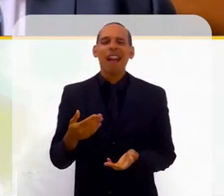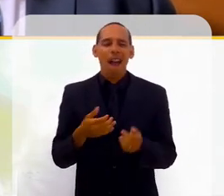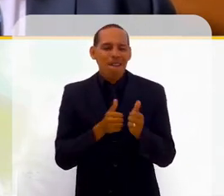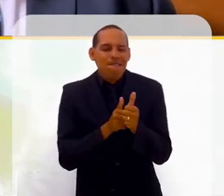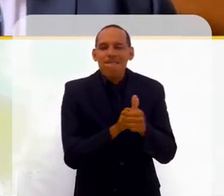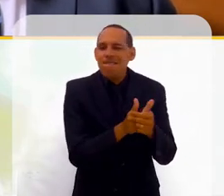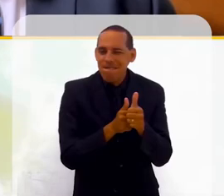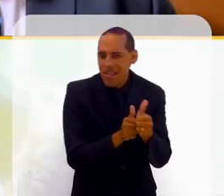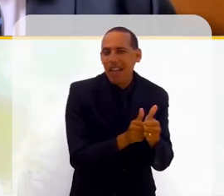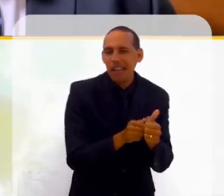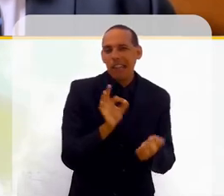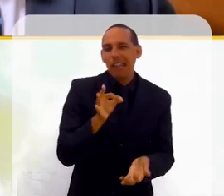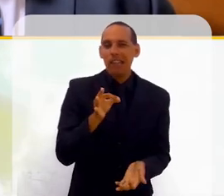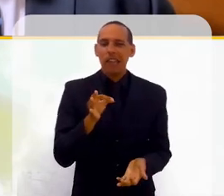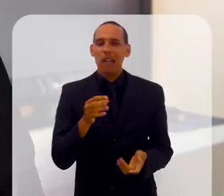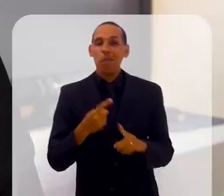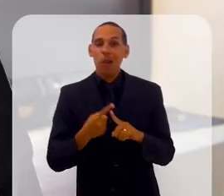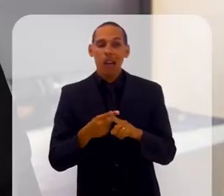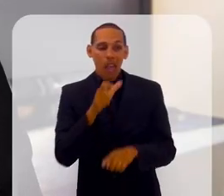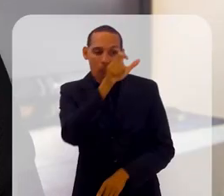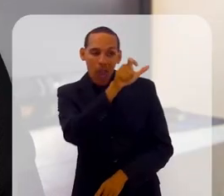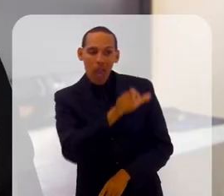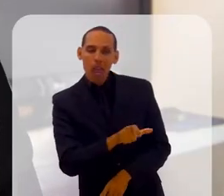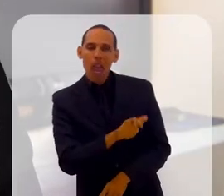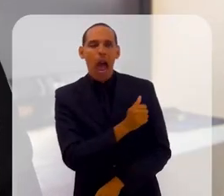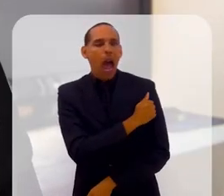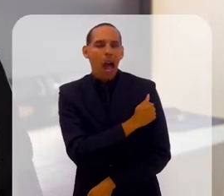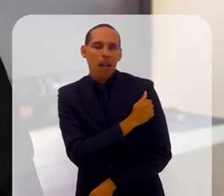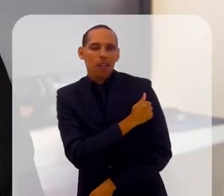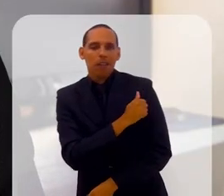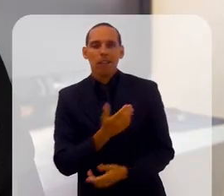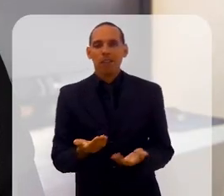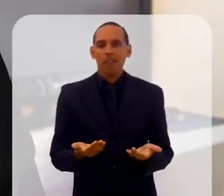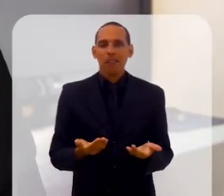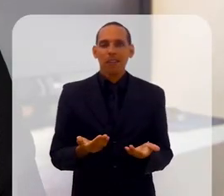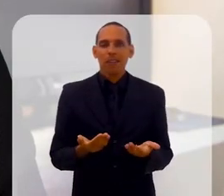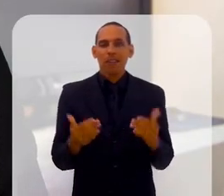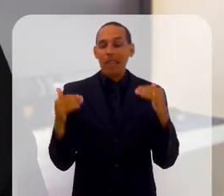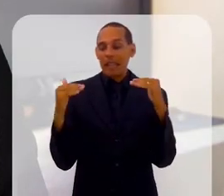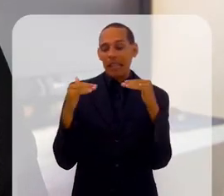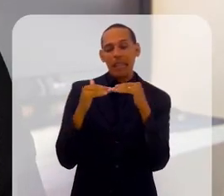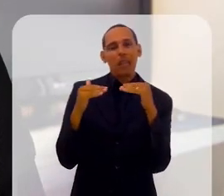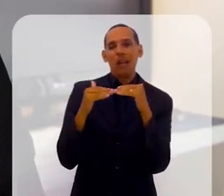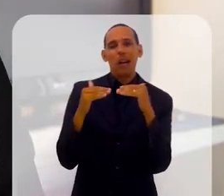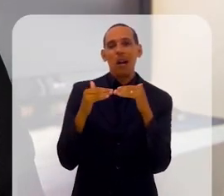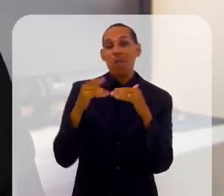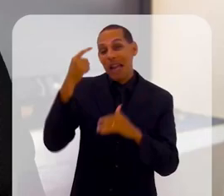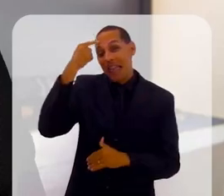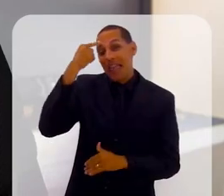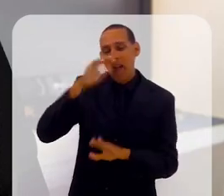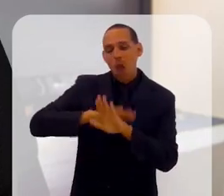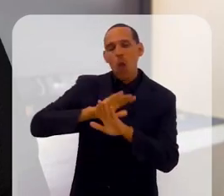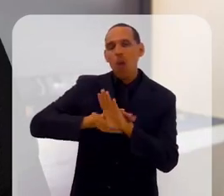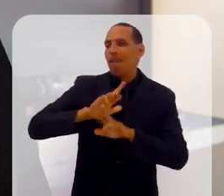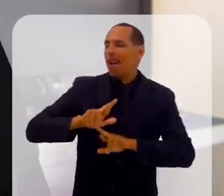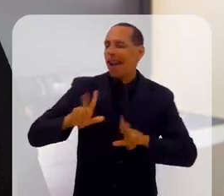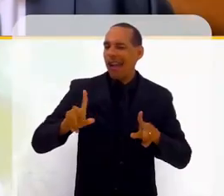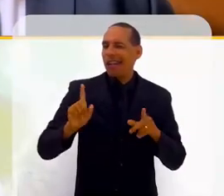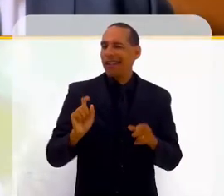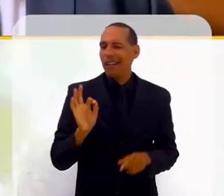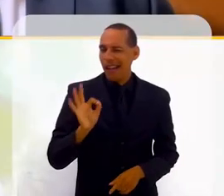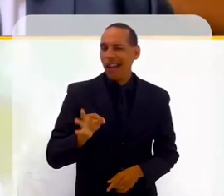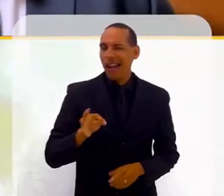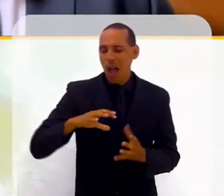Perseguir porque aquele aluno, aquele estudante, não compactua da mesma visão de